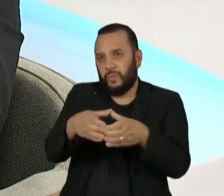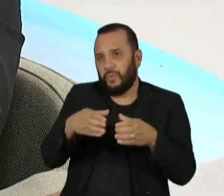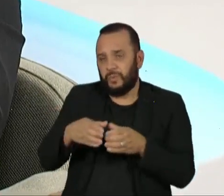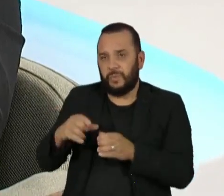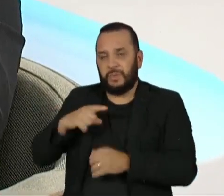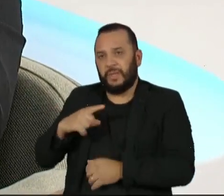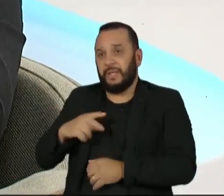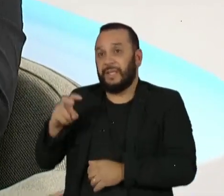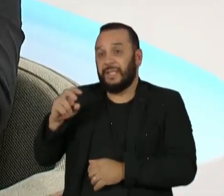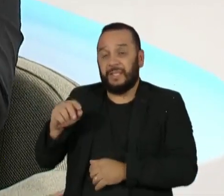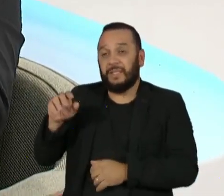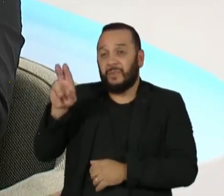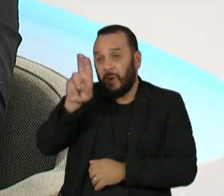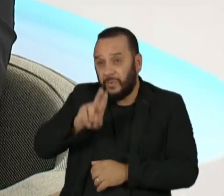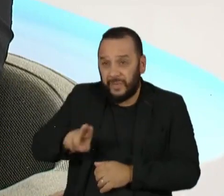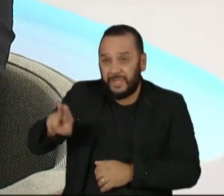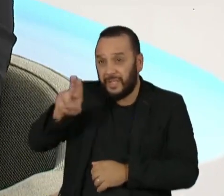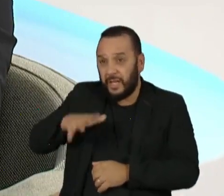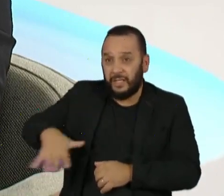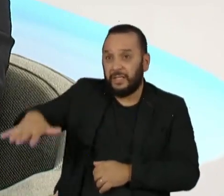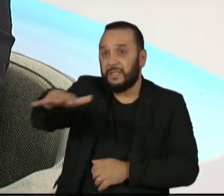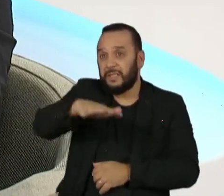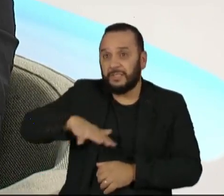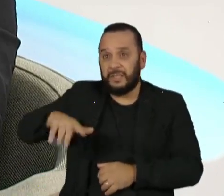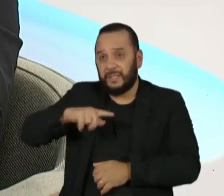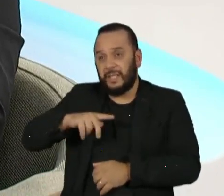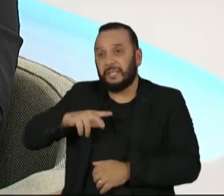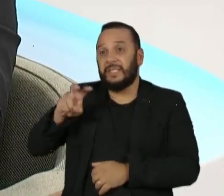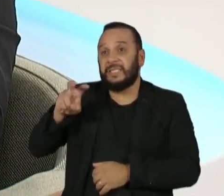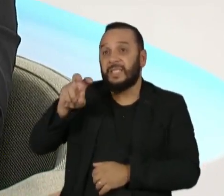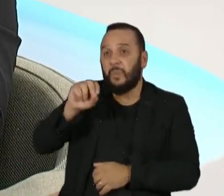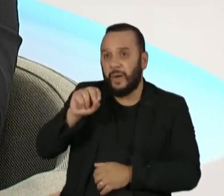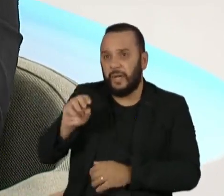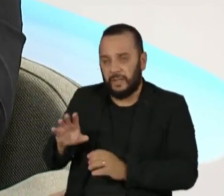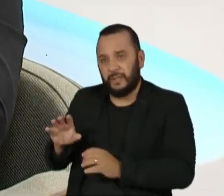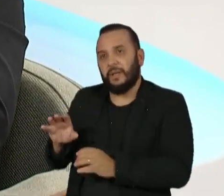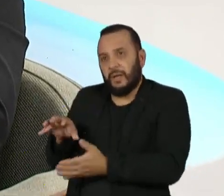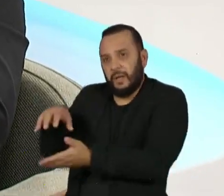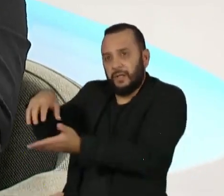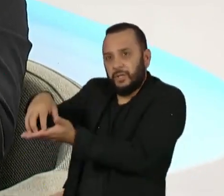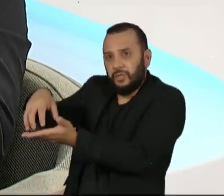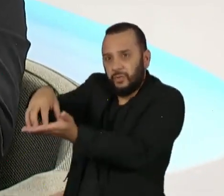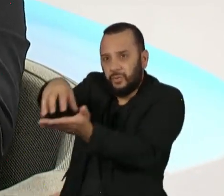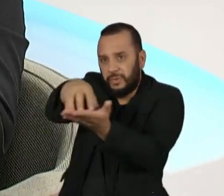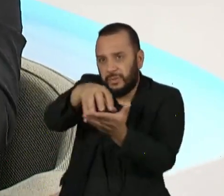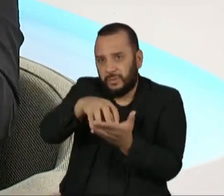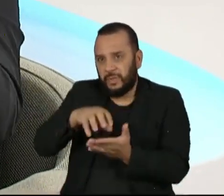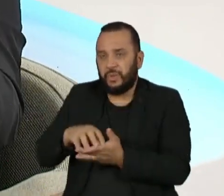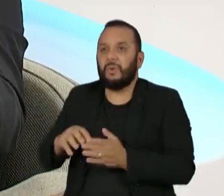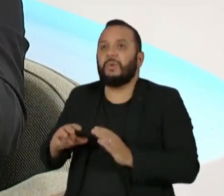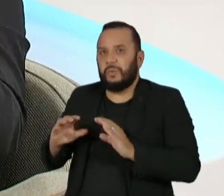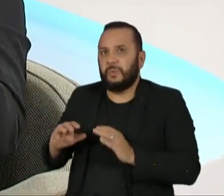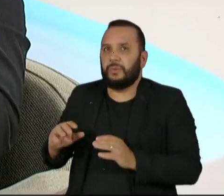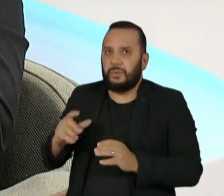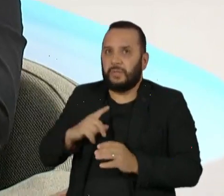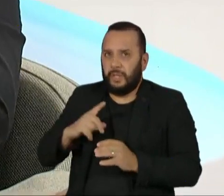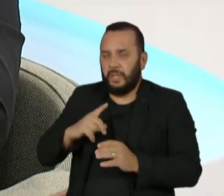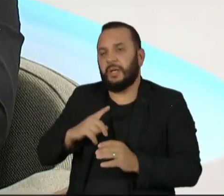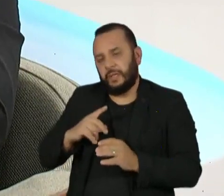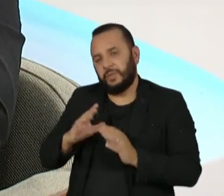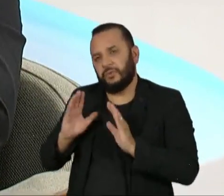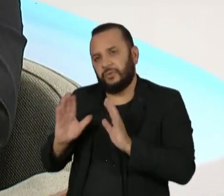na universidade, 50 congregações nessas unidades, a grande maioria. Então, todas têm congregações, algumas